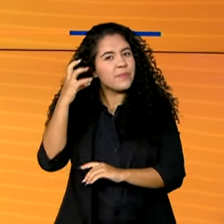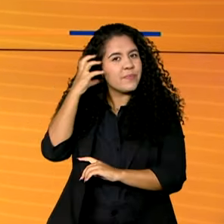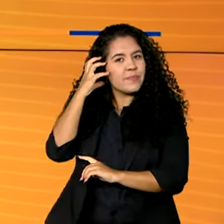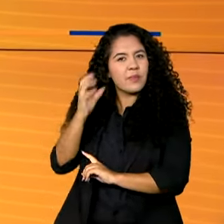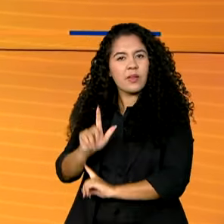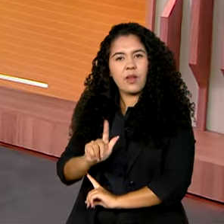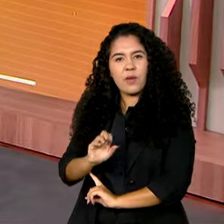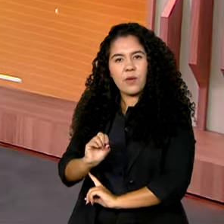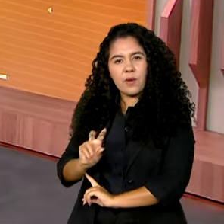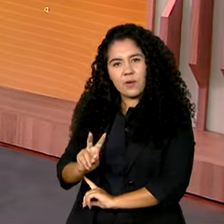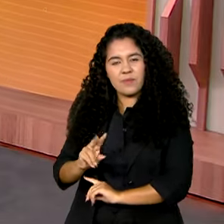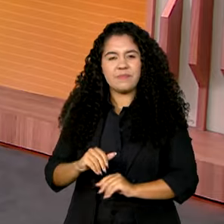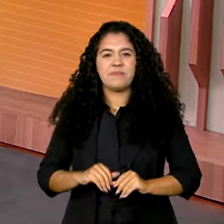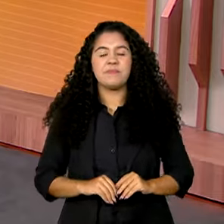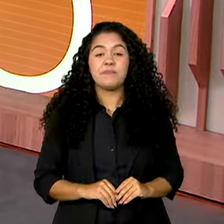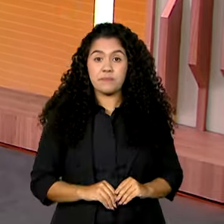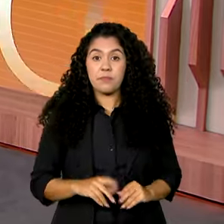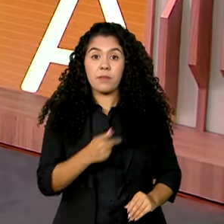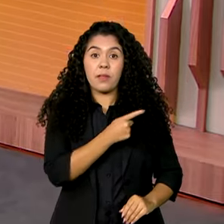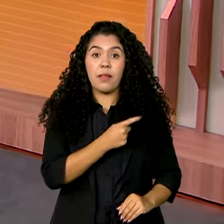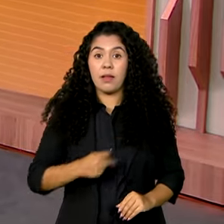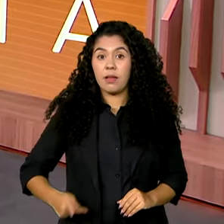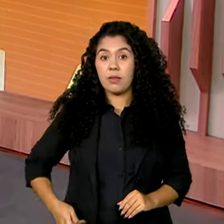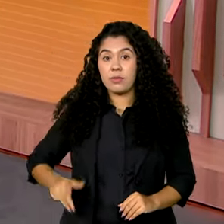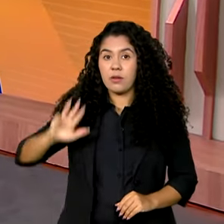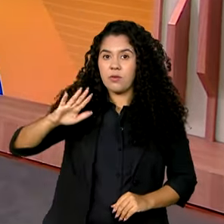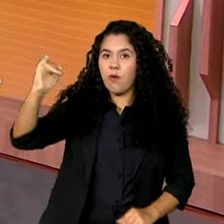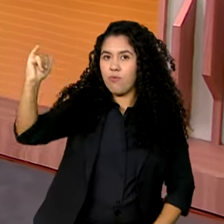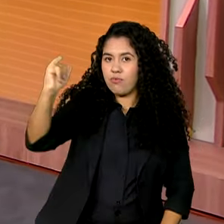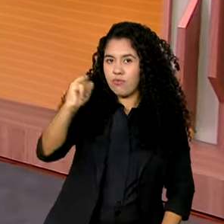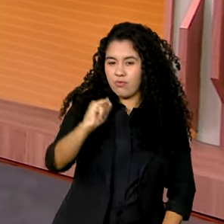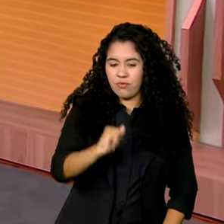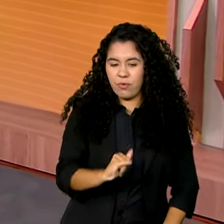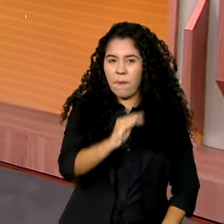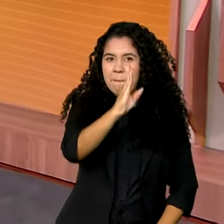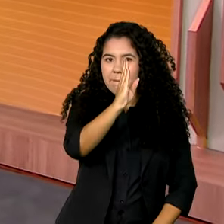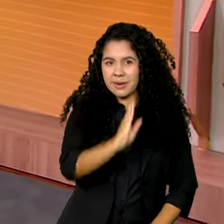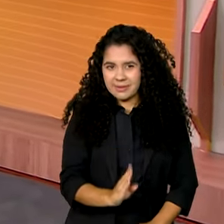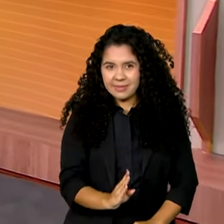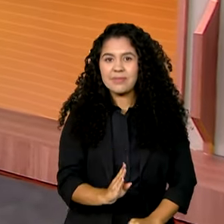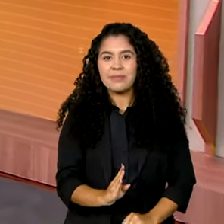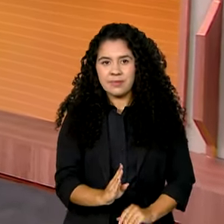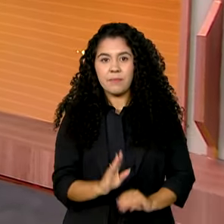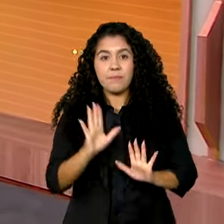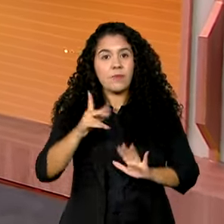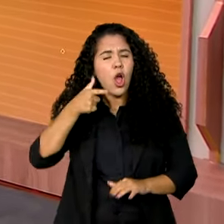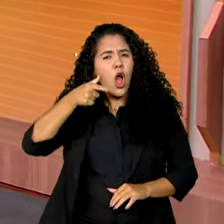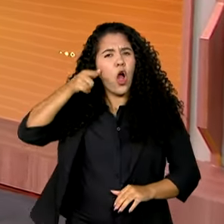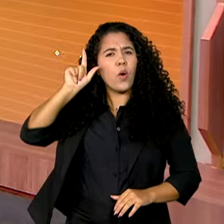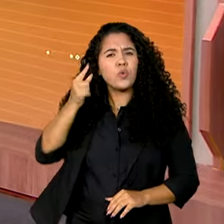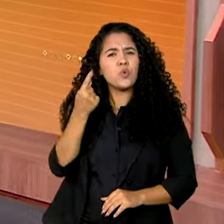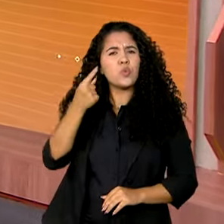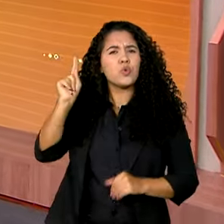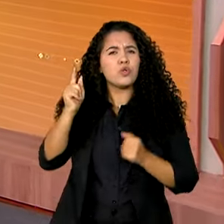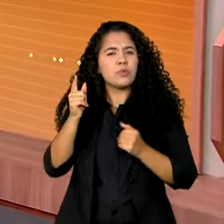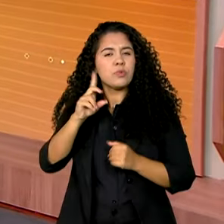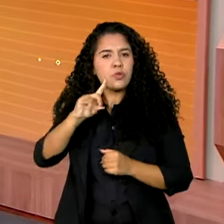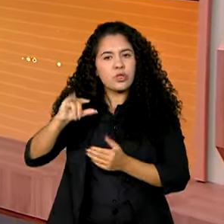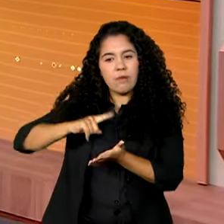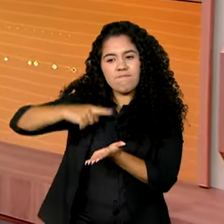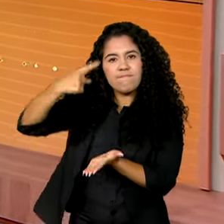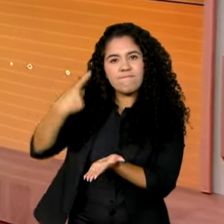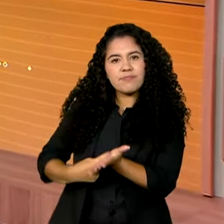pela Rádio GOV. O presidente Lula já está de volta ao Brasil e no último dia de compromissos em Nova Iorque, ele